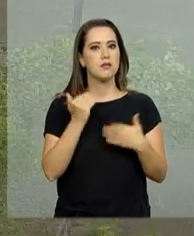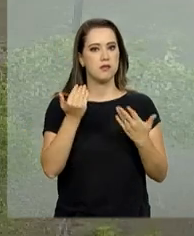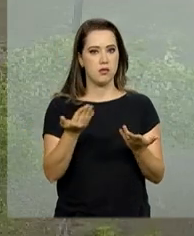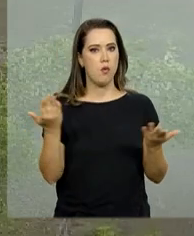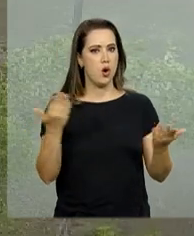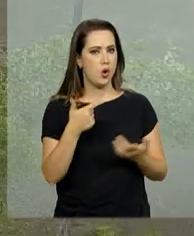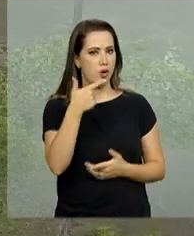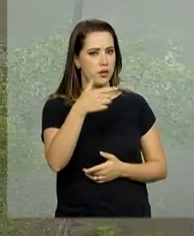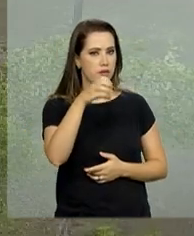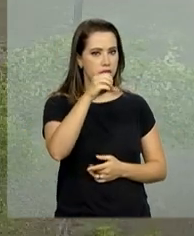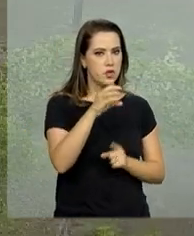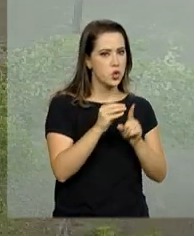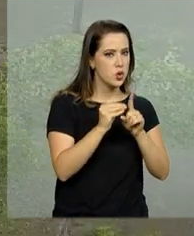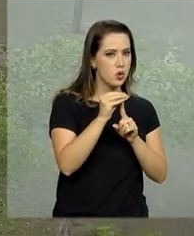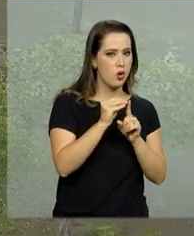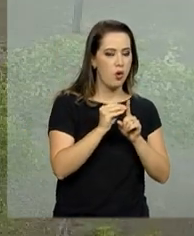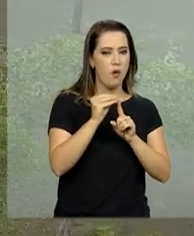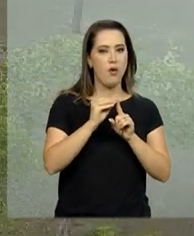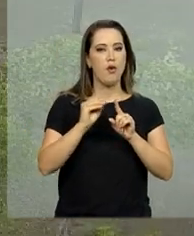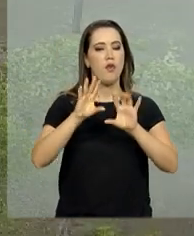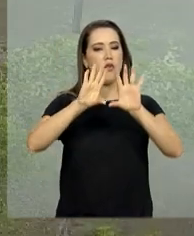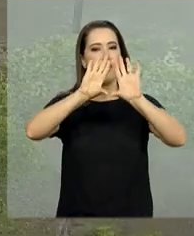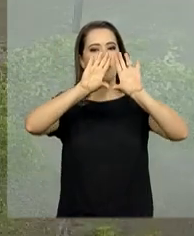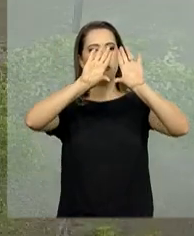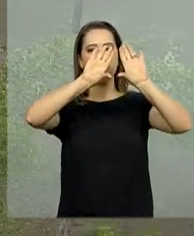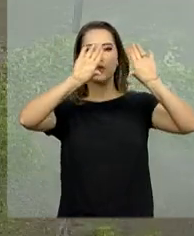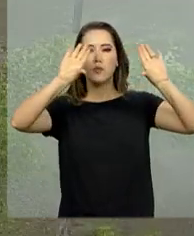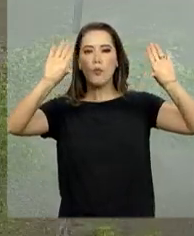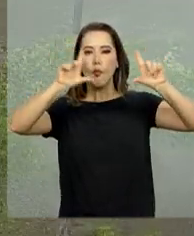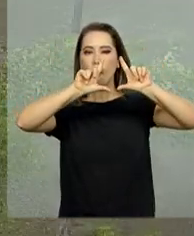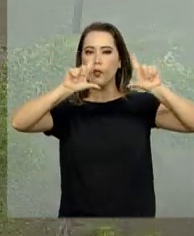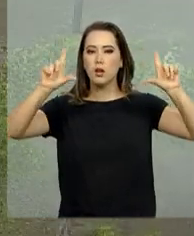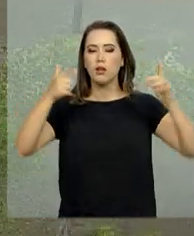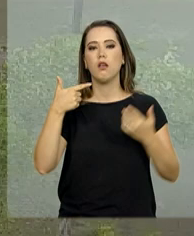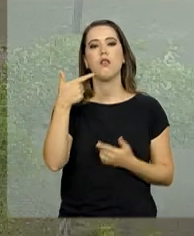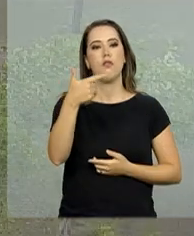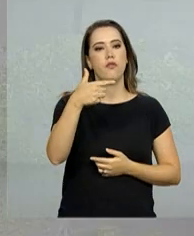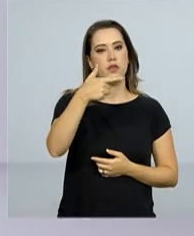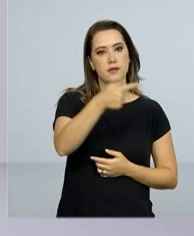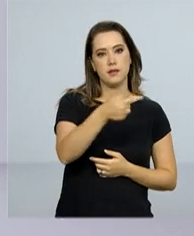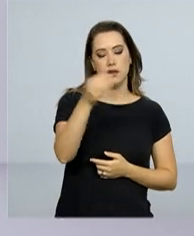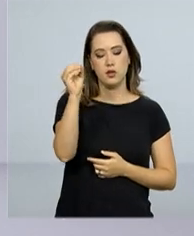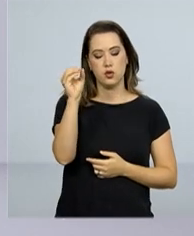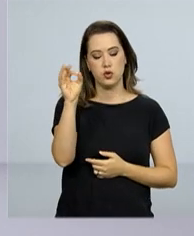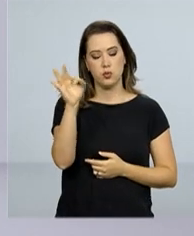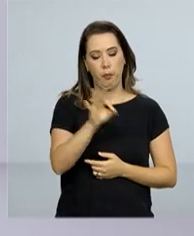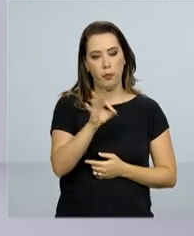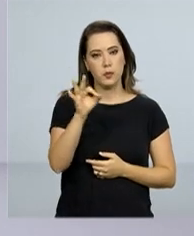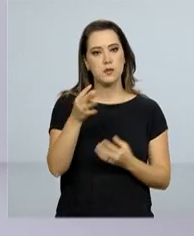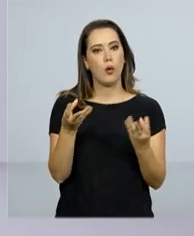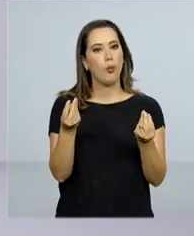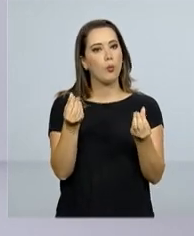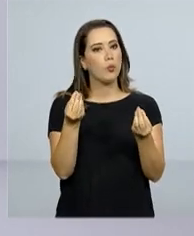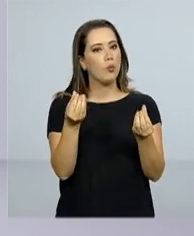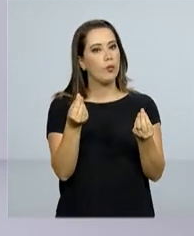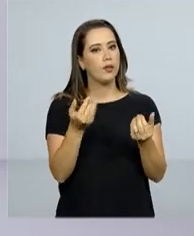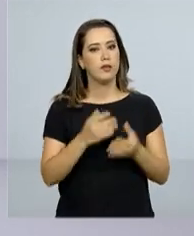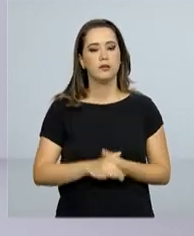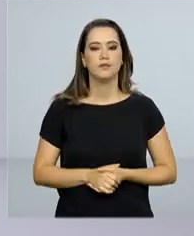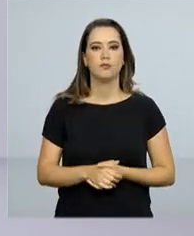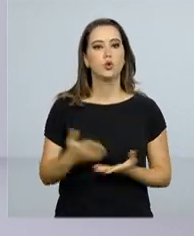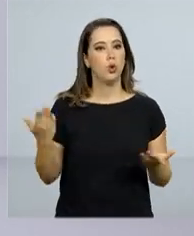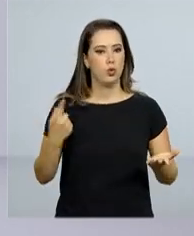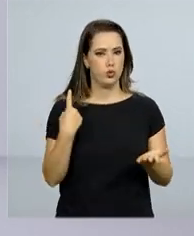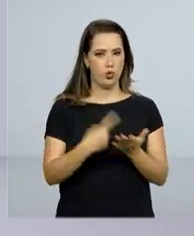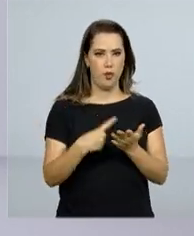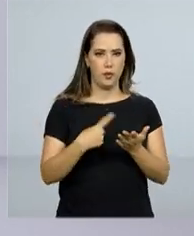graus, céu com poucas nuvens e a umidade do ar está em 27%. Uma parceria firmada hoje